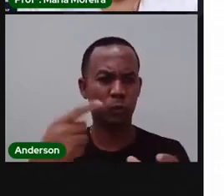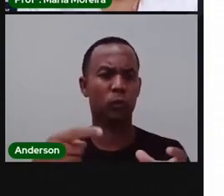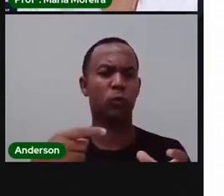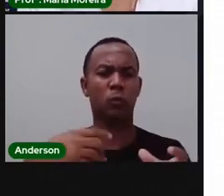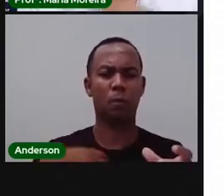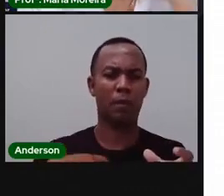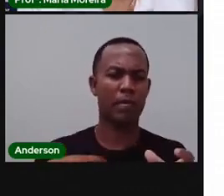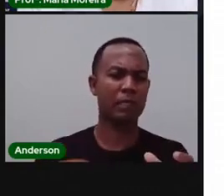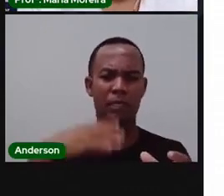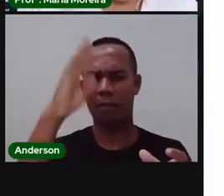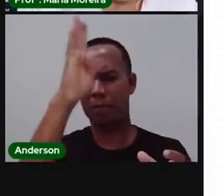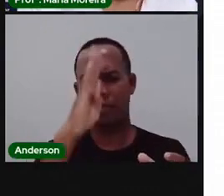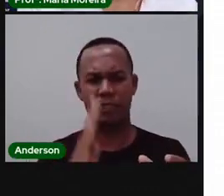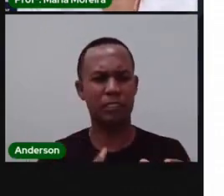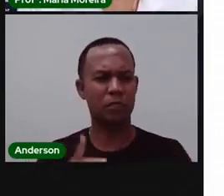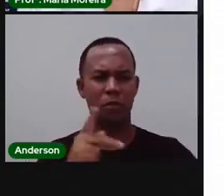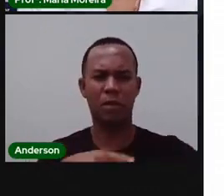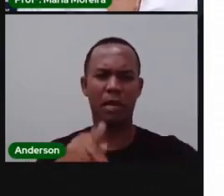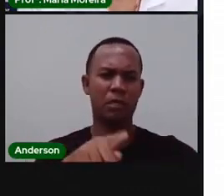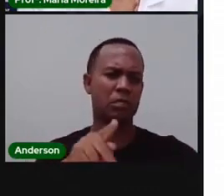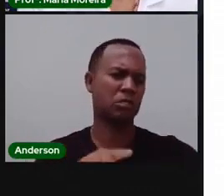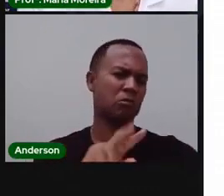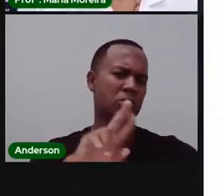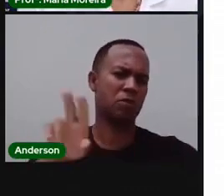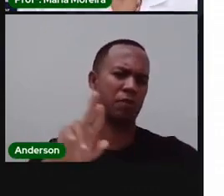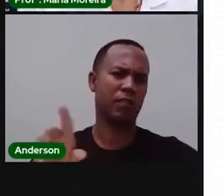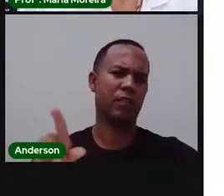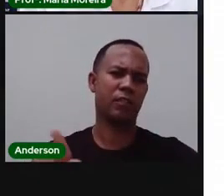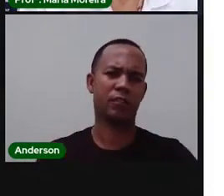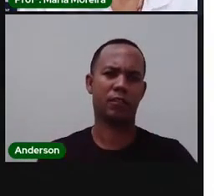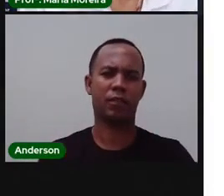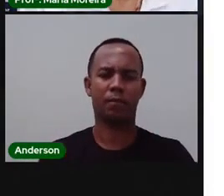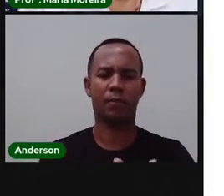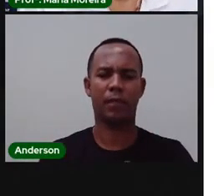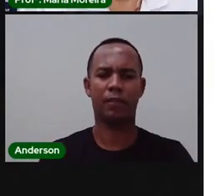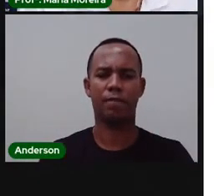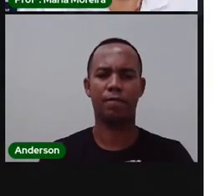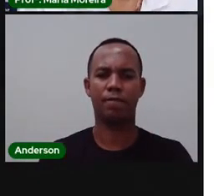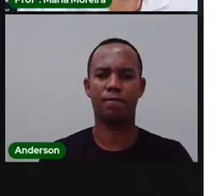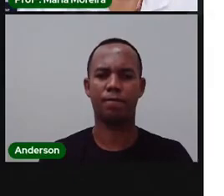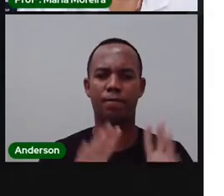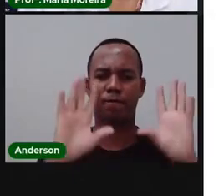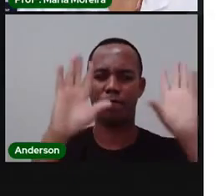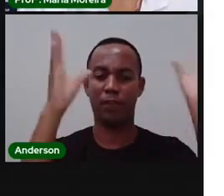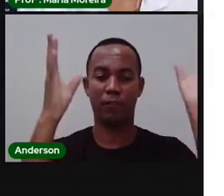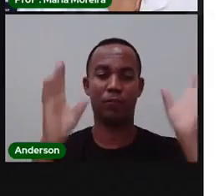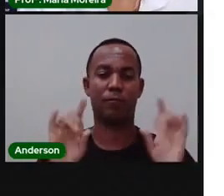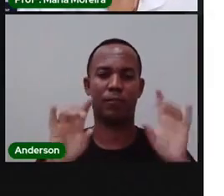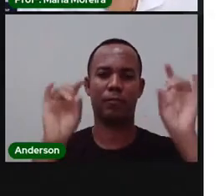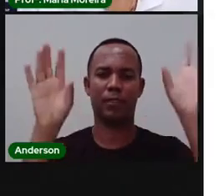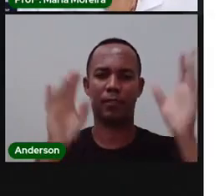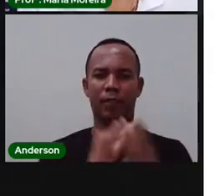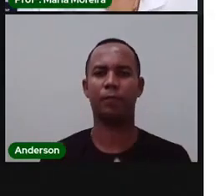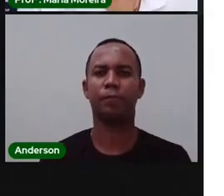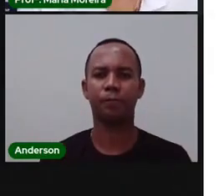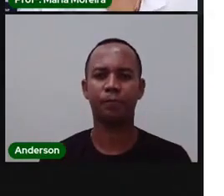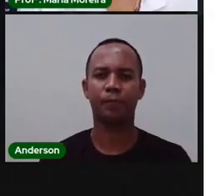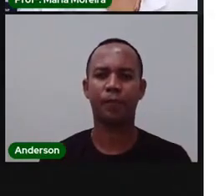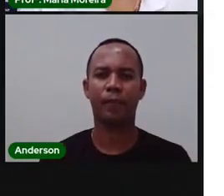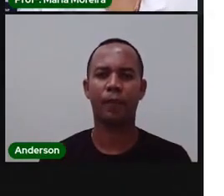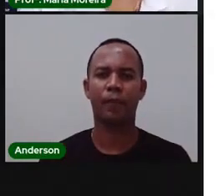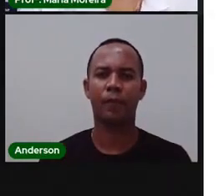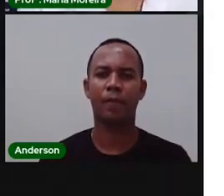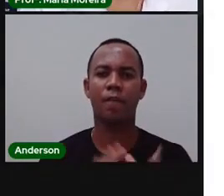Brasil, fora do Brasil. A micareta de feira é fantástica. Bom, a